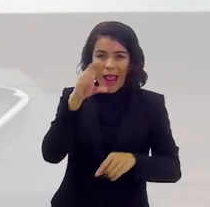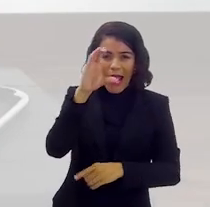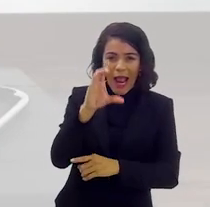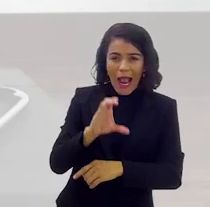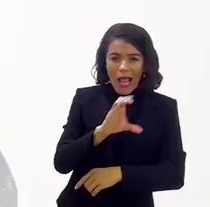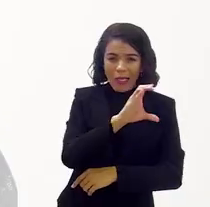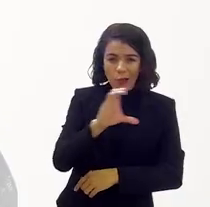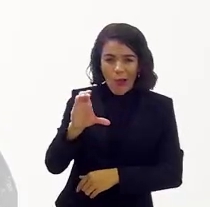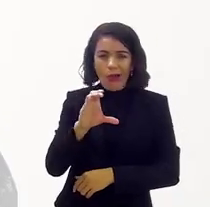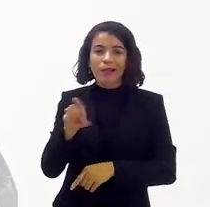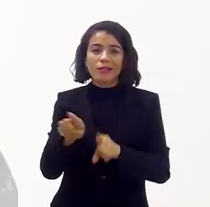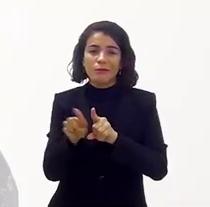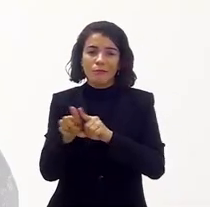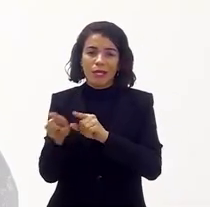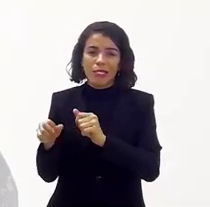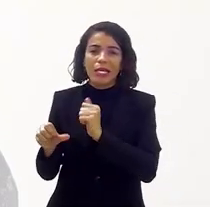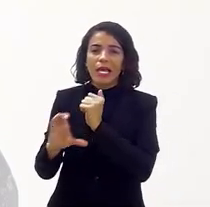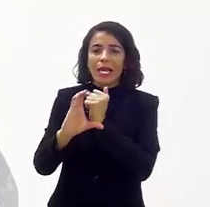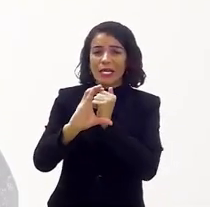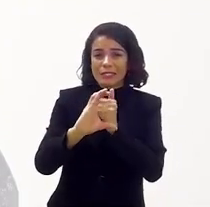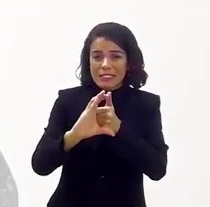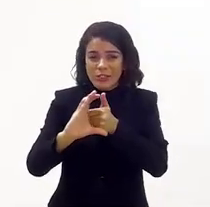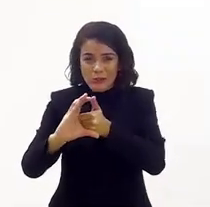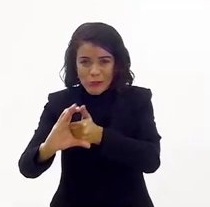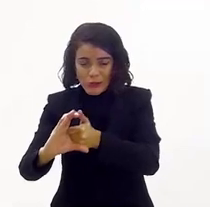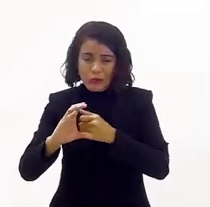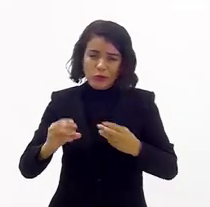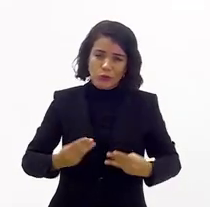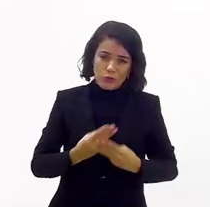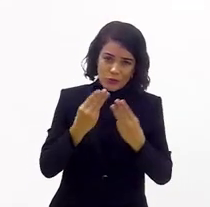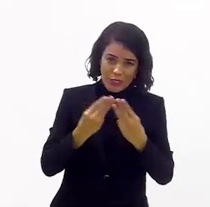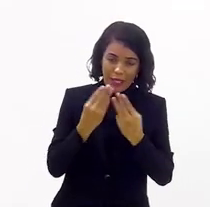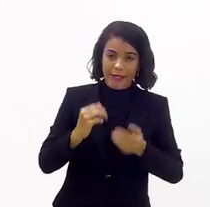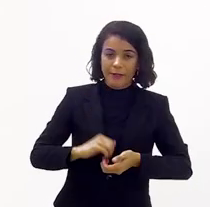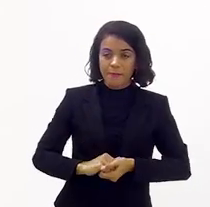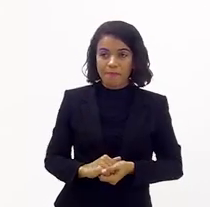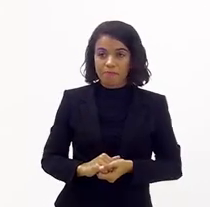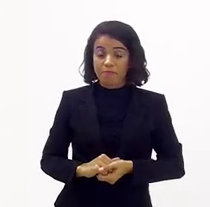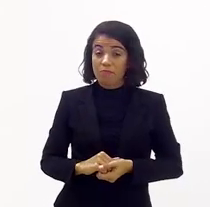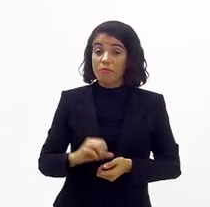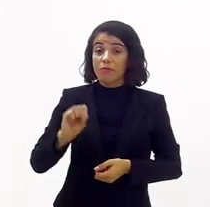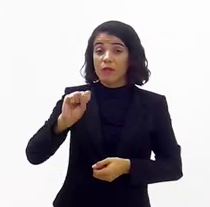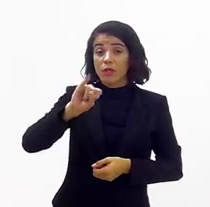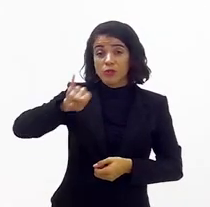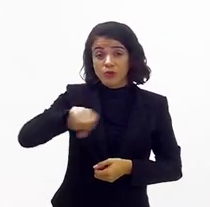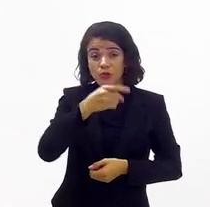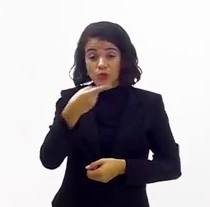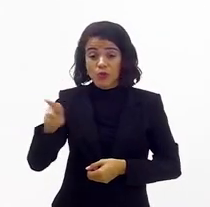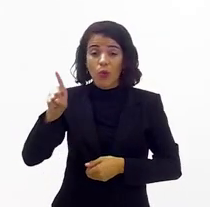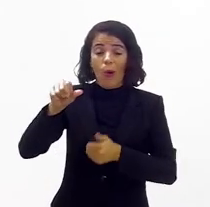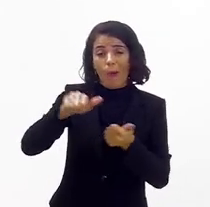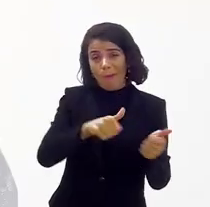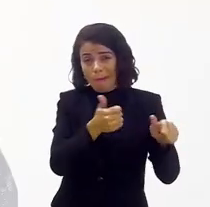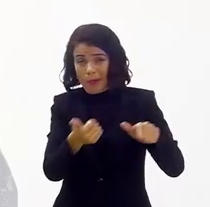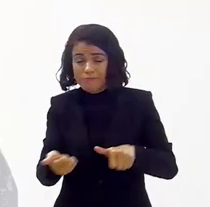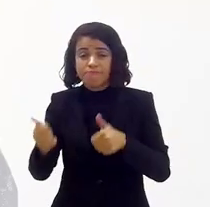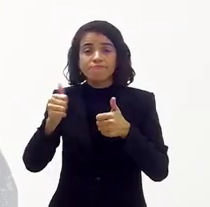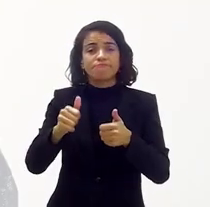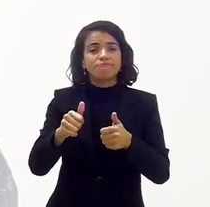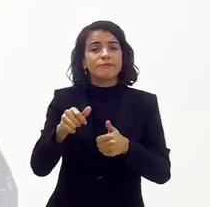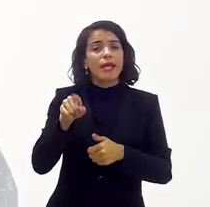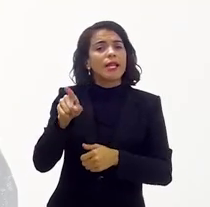católica quanto judaica, que são ambições diferentes, né? O São João Batista nós fizemos.